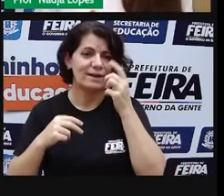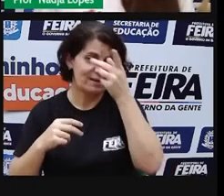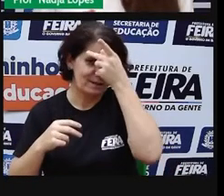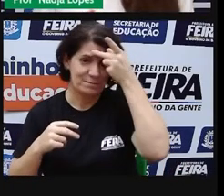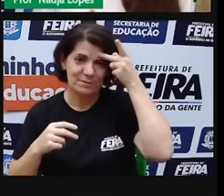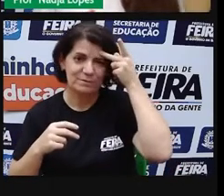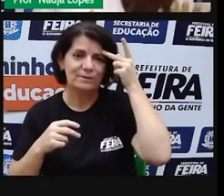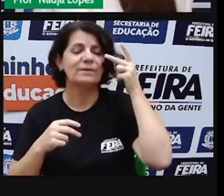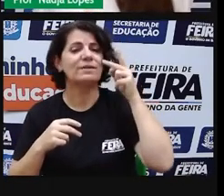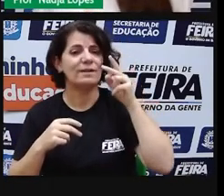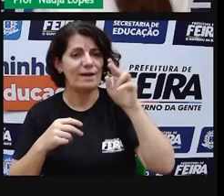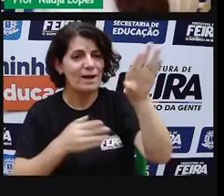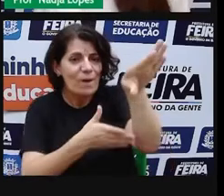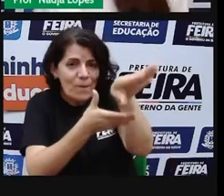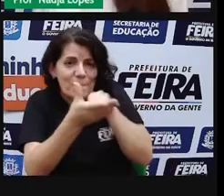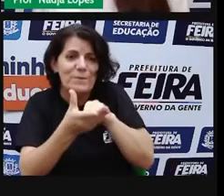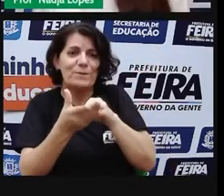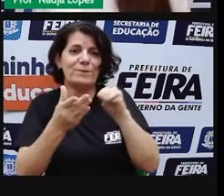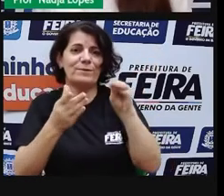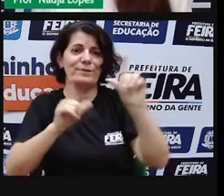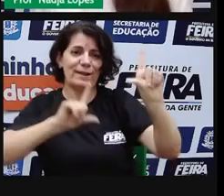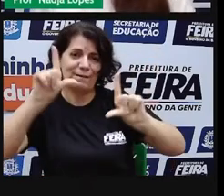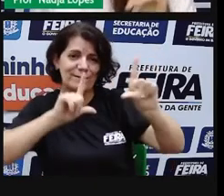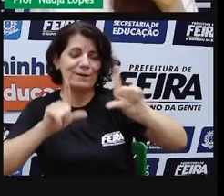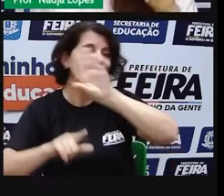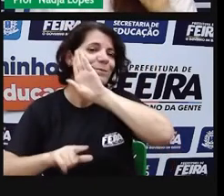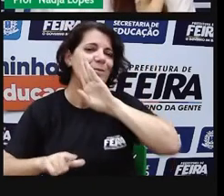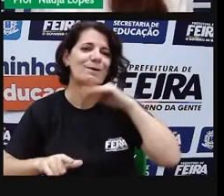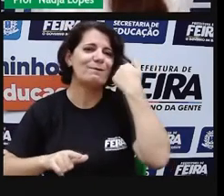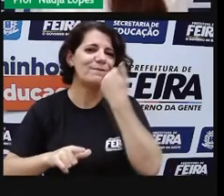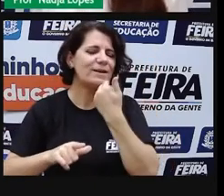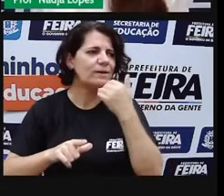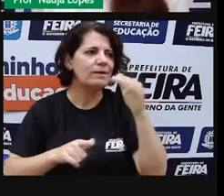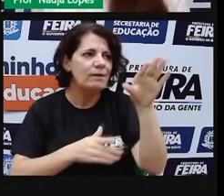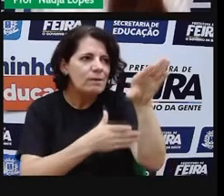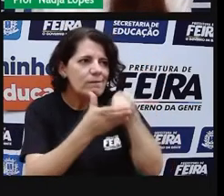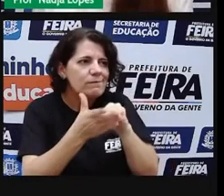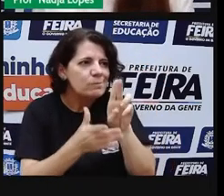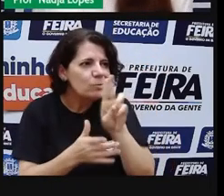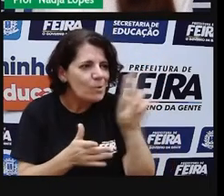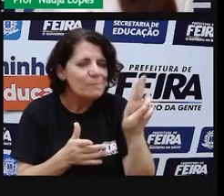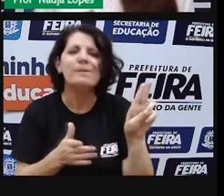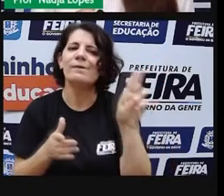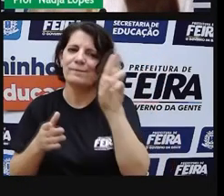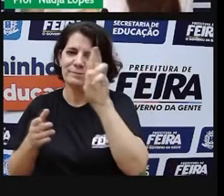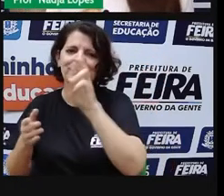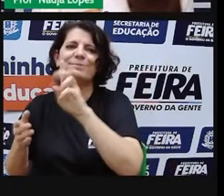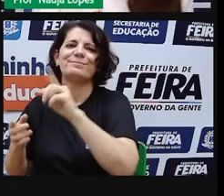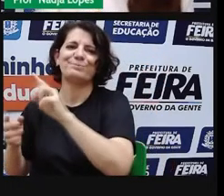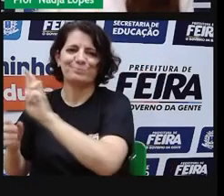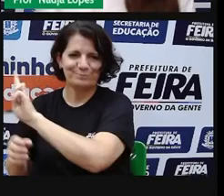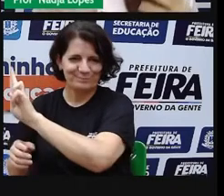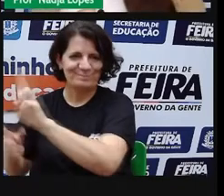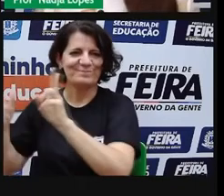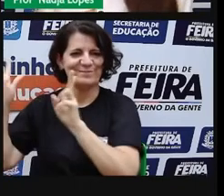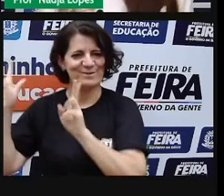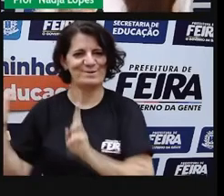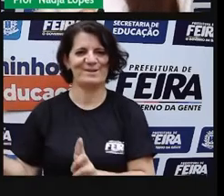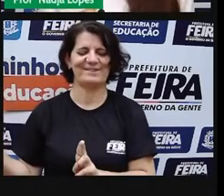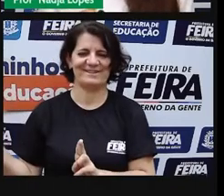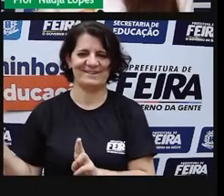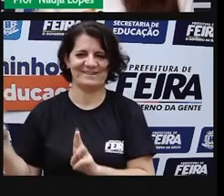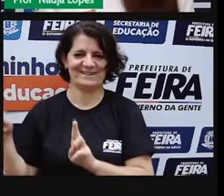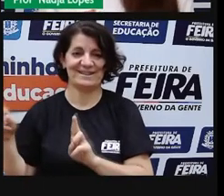nome realmente em homenagem à novela Gabriela. E um fato curioso, as ruas do